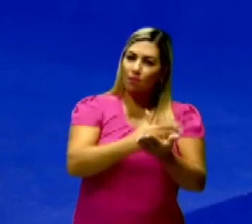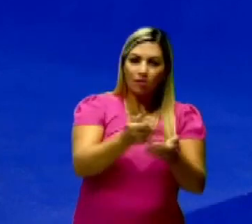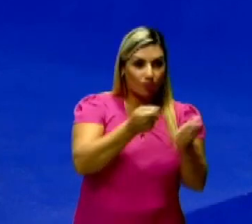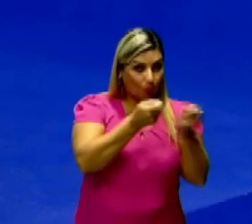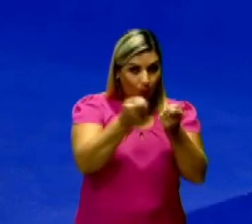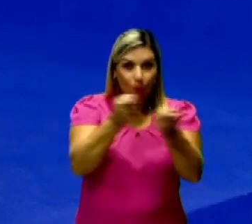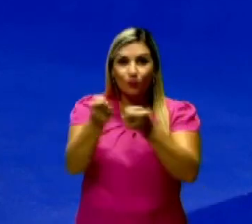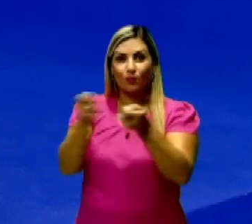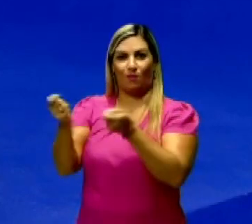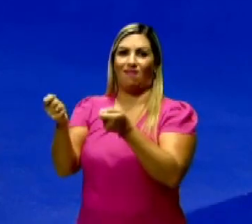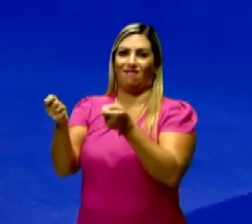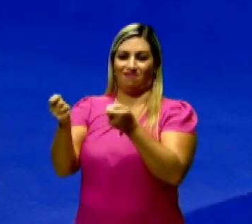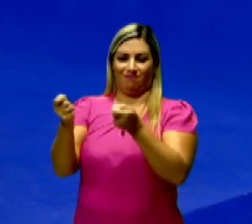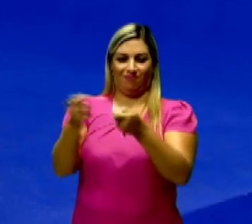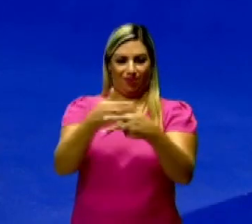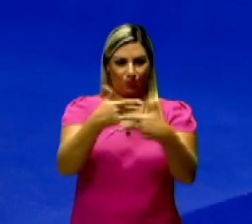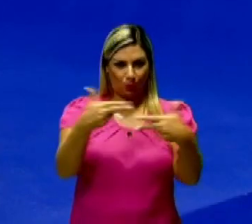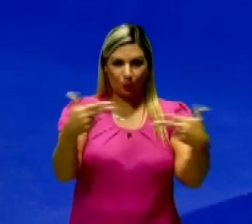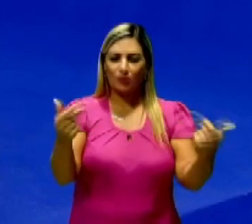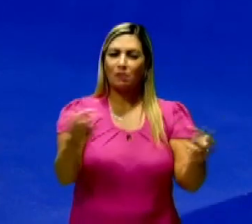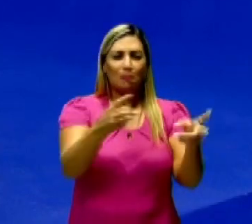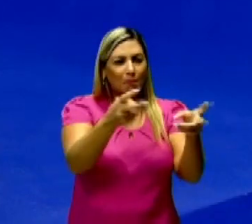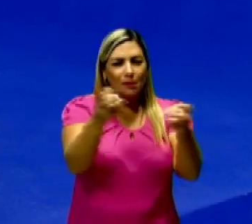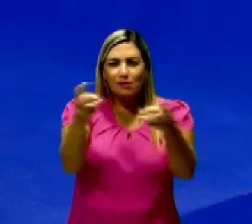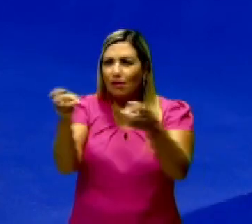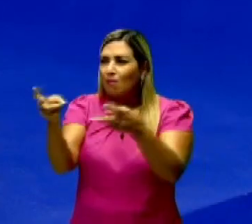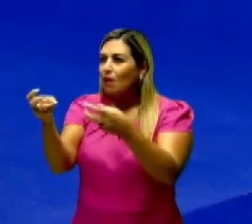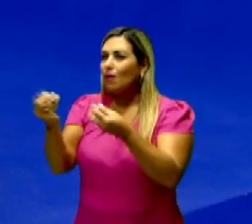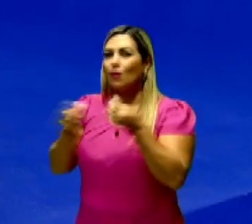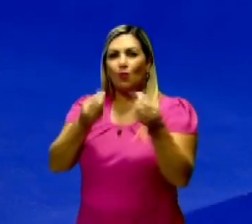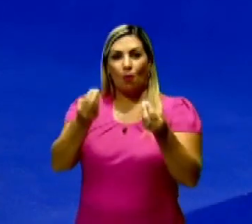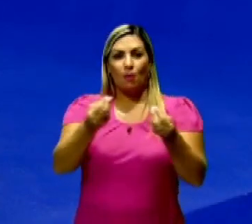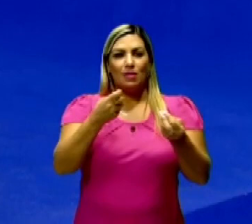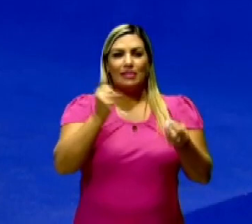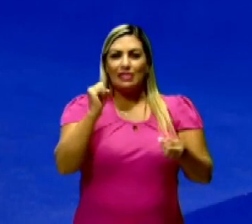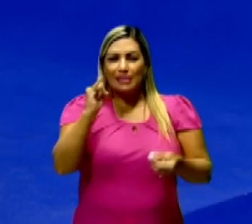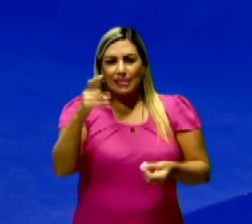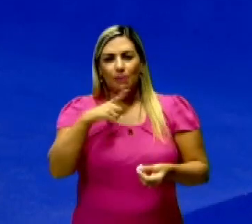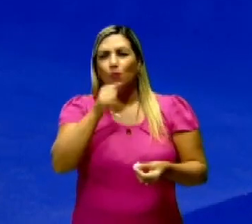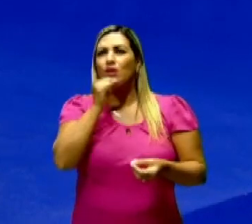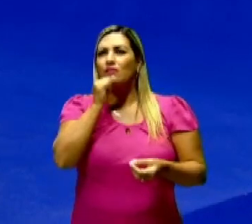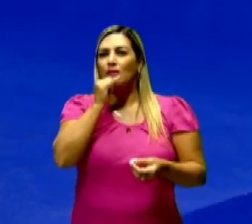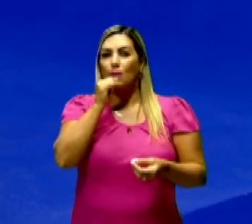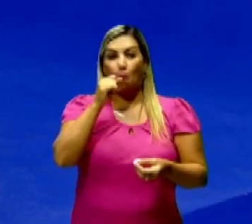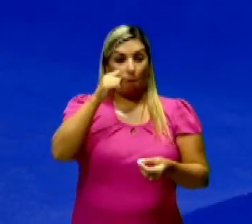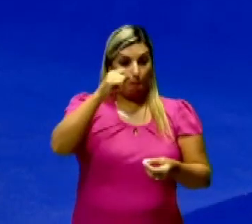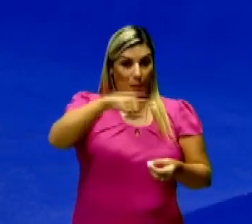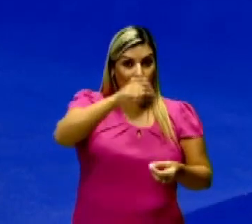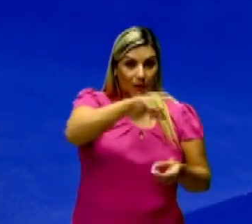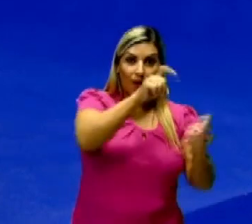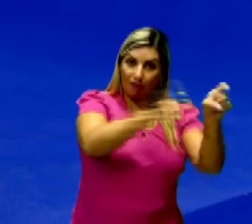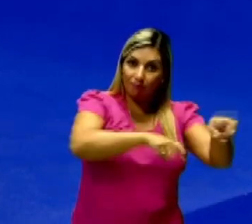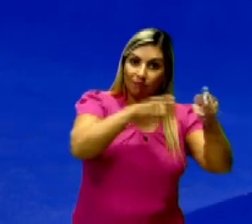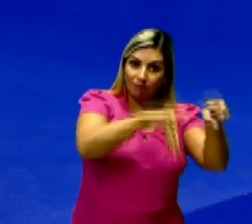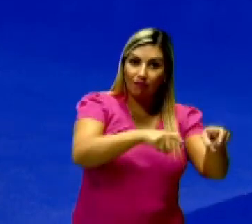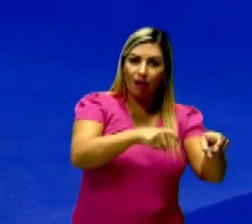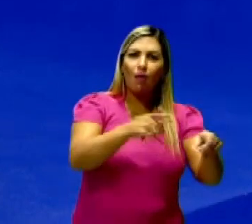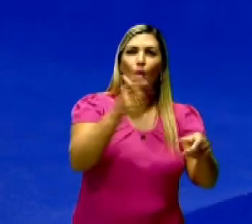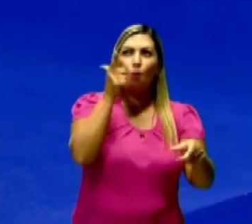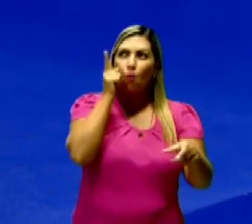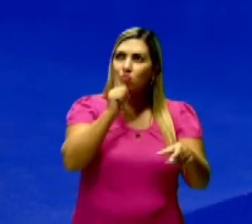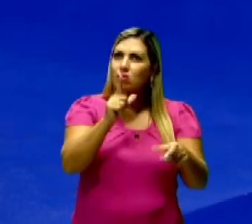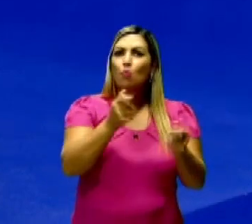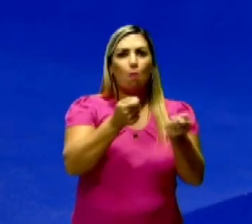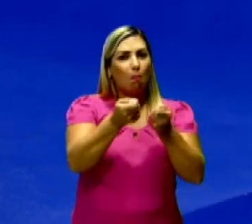controle sobre essa natureza. Então começa a perceber que, ó, se eu plantar, eu consigo planejar o meu futuro. Eu consigo